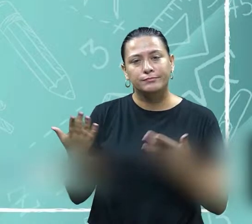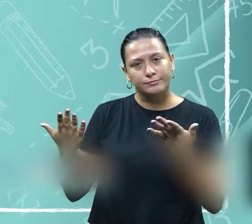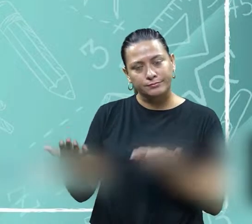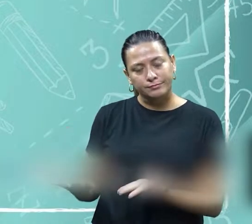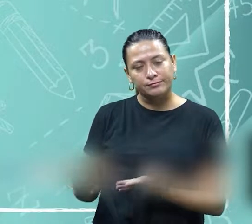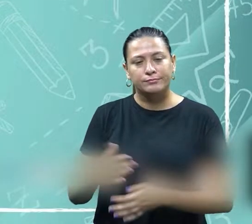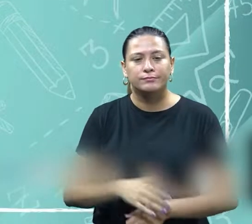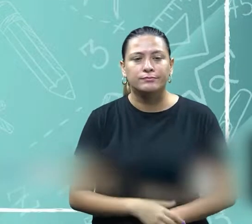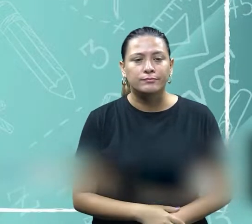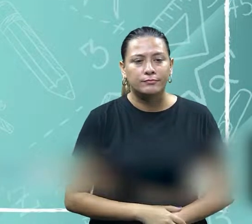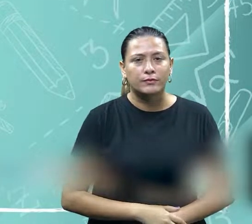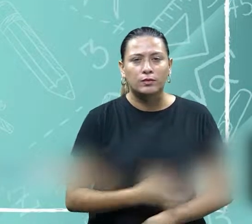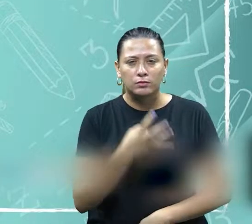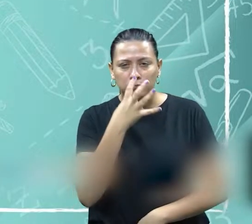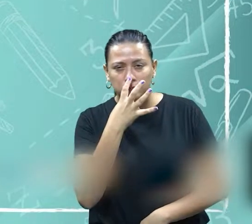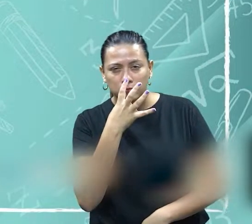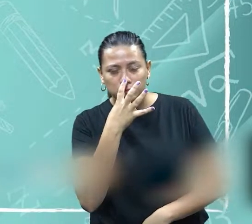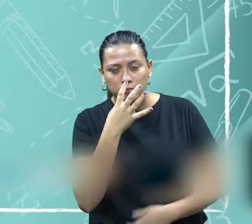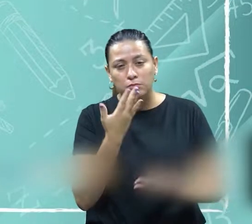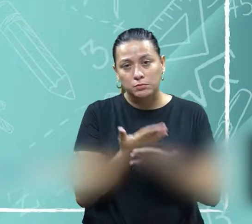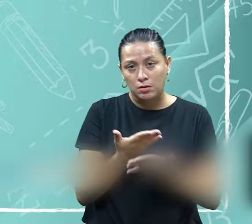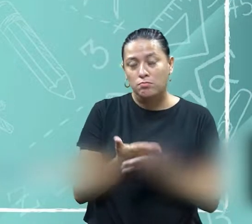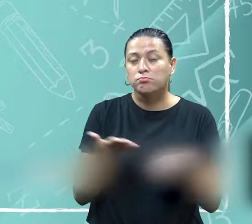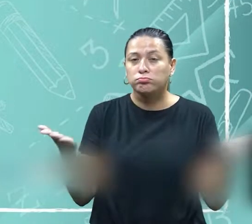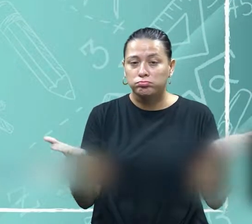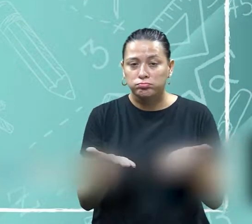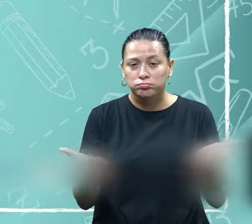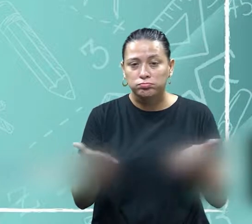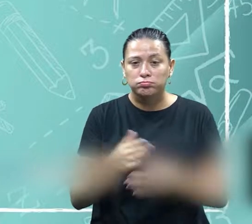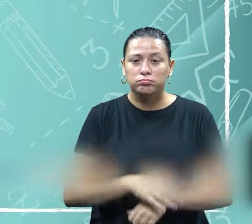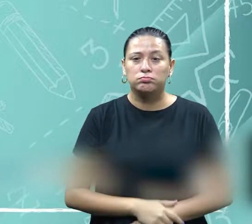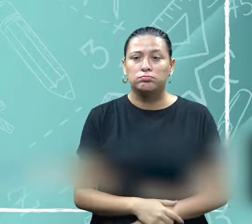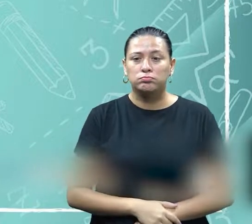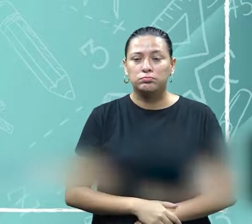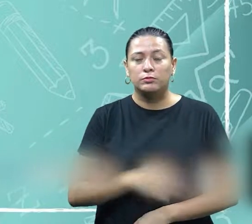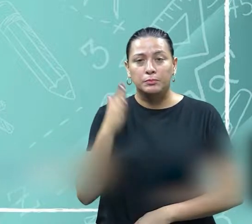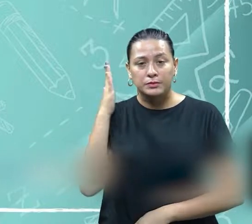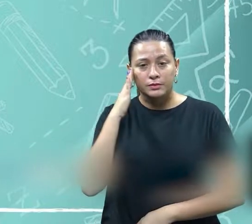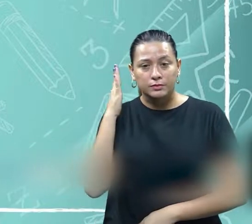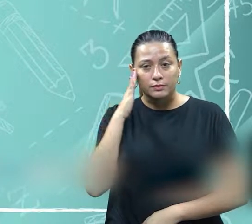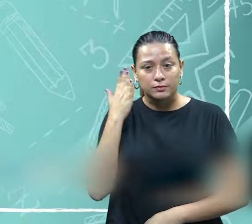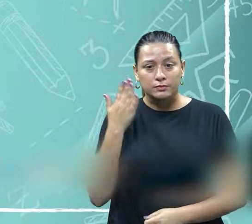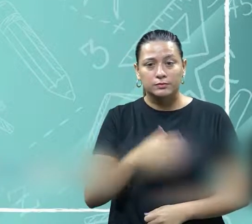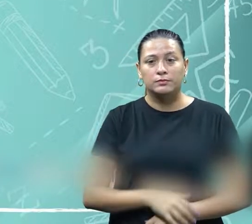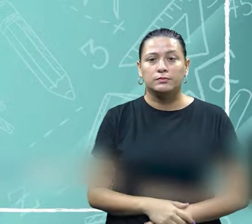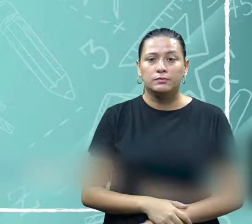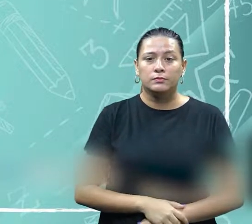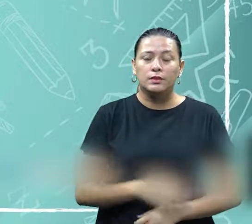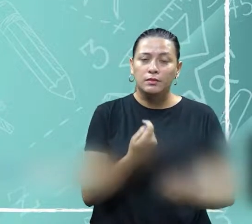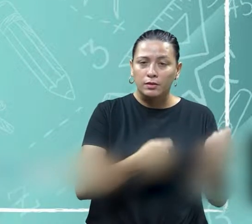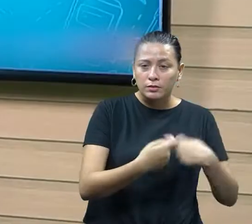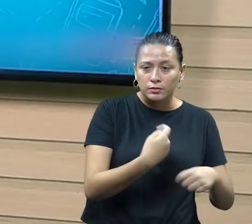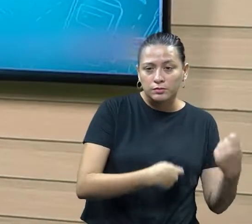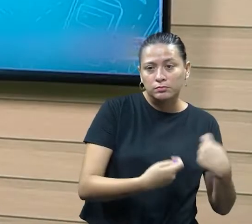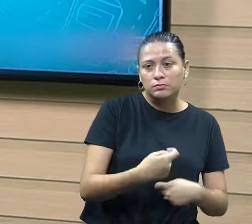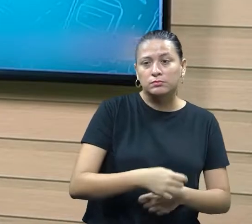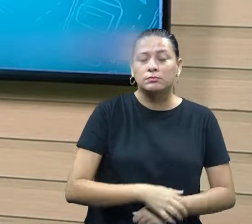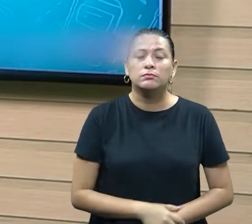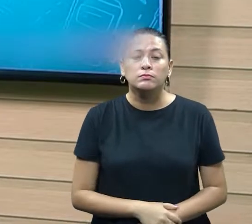Então, caros alunos, pelo que nós observamos, né? Nessa aula de hoje, nós tivemos ciente de que foi o que é